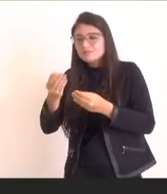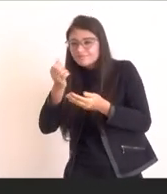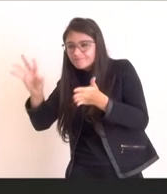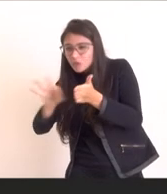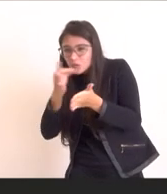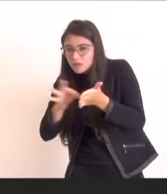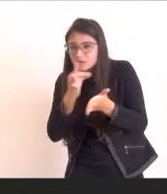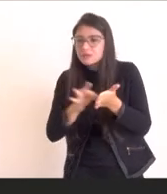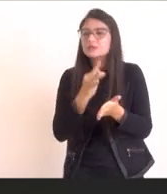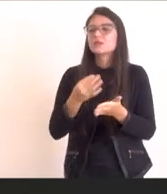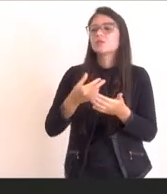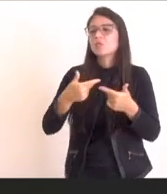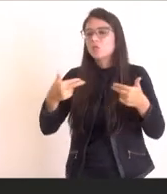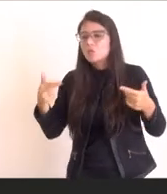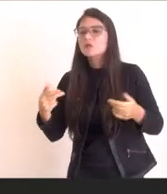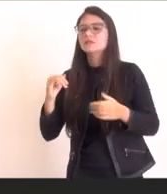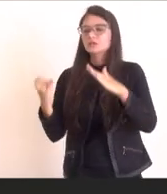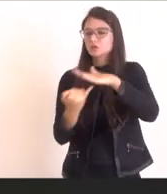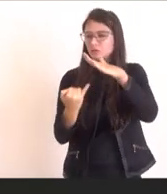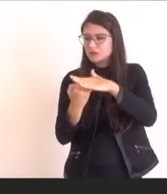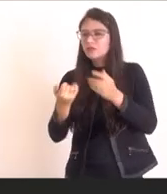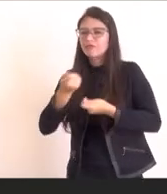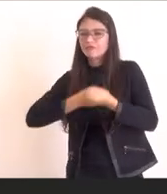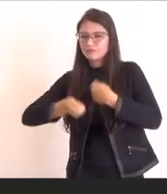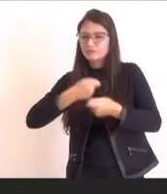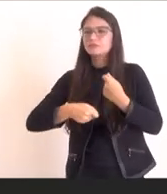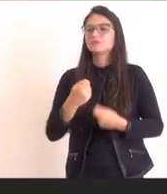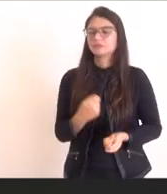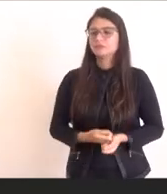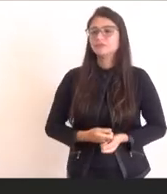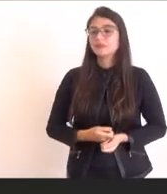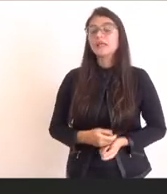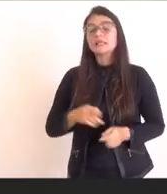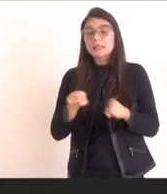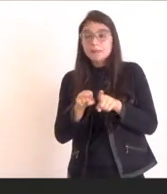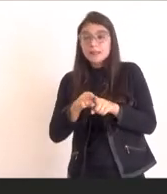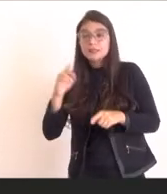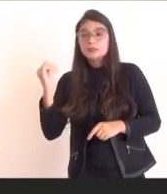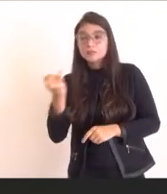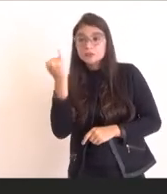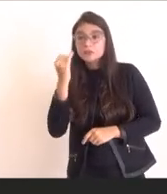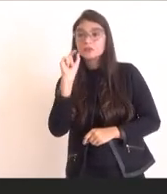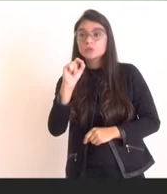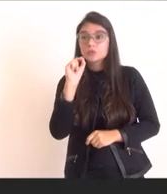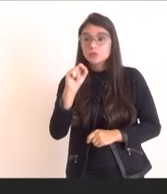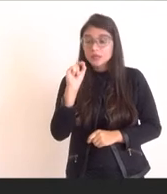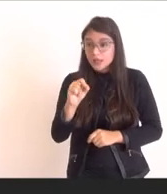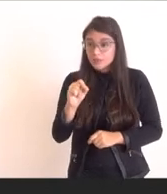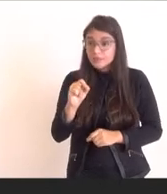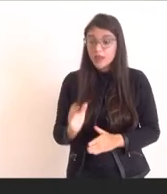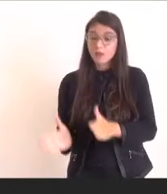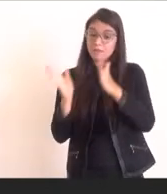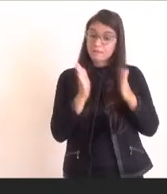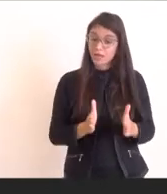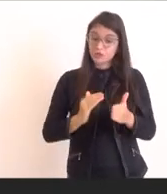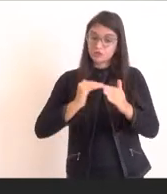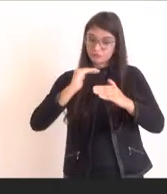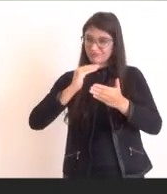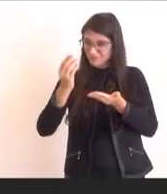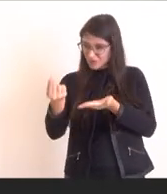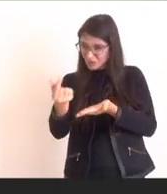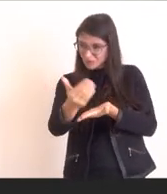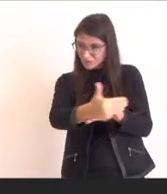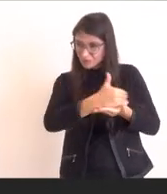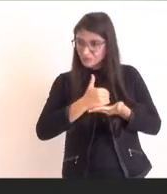junto às instituições financeiras. Além disso, é de suma importância utilizar parte dos recursos para a criação de linhas de crédito